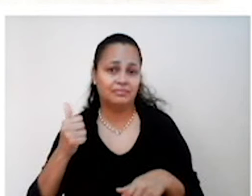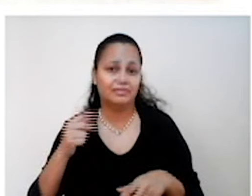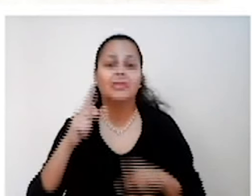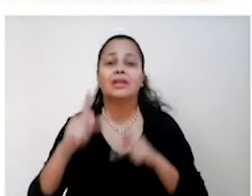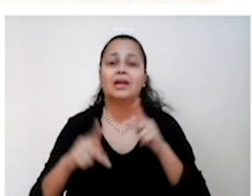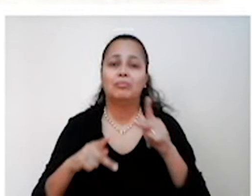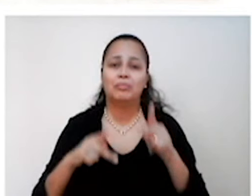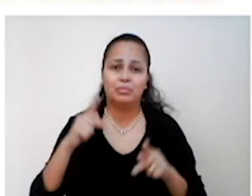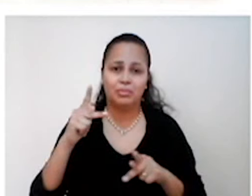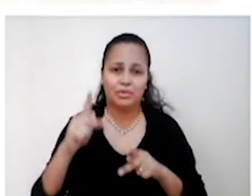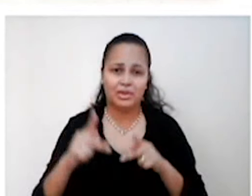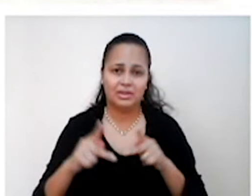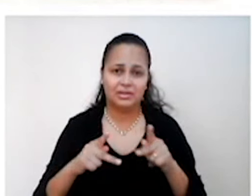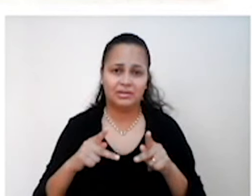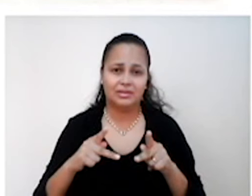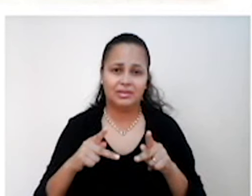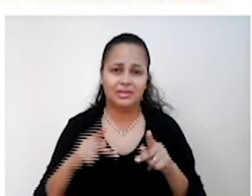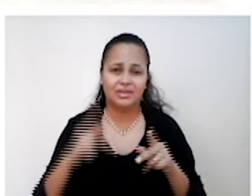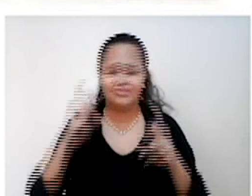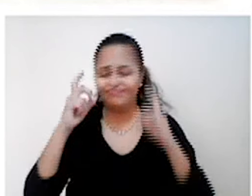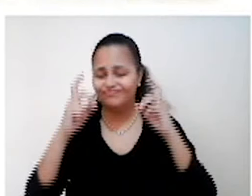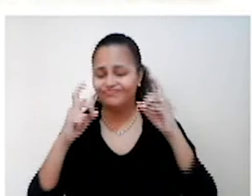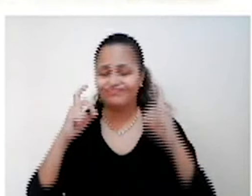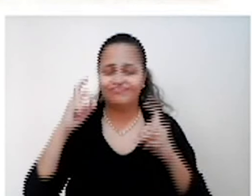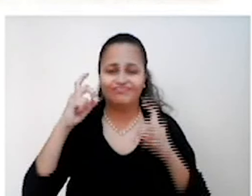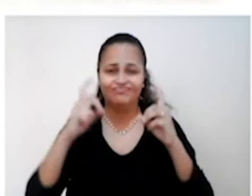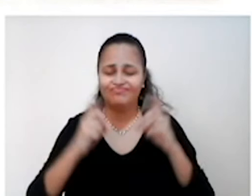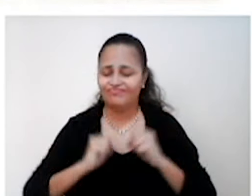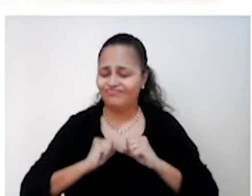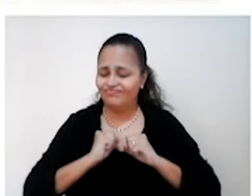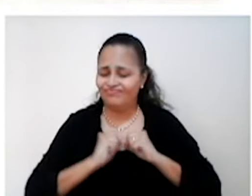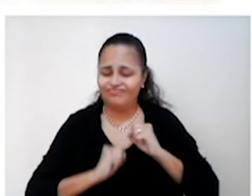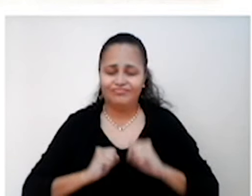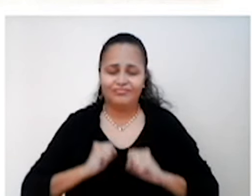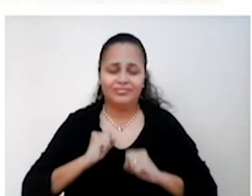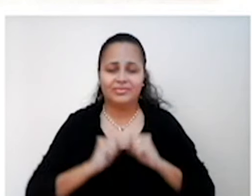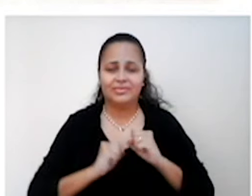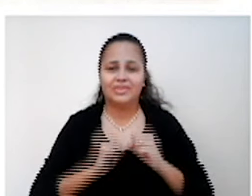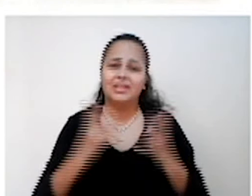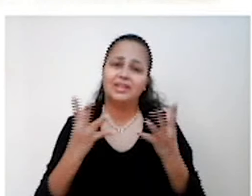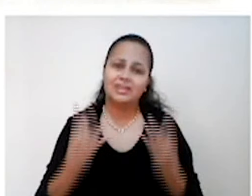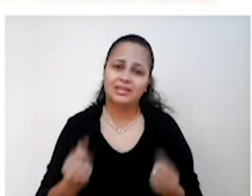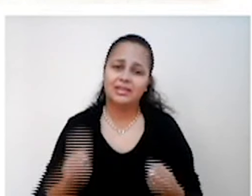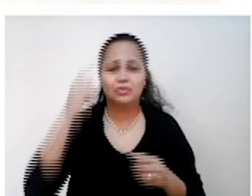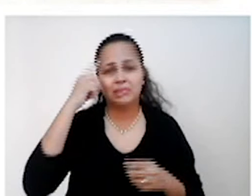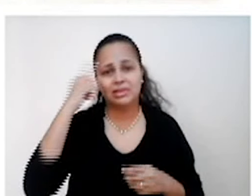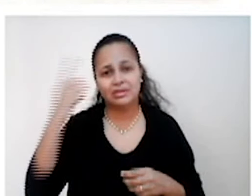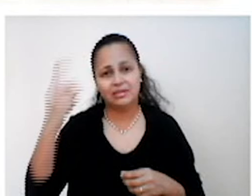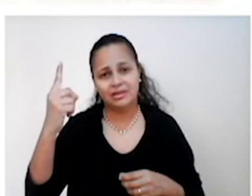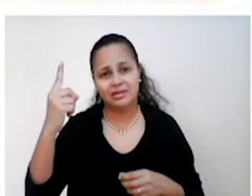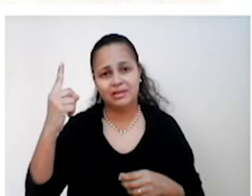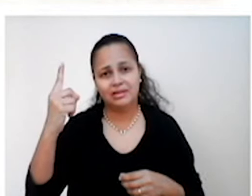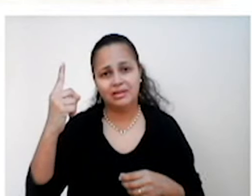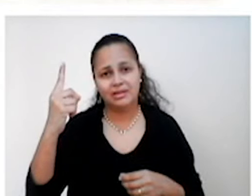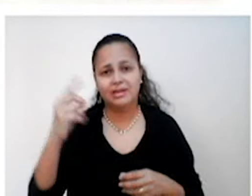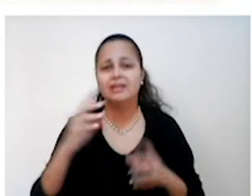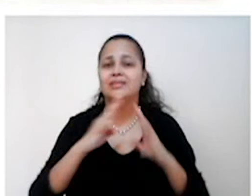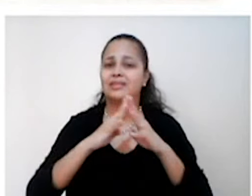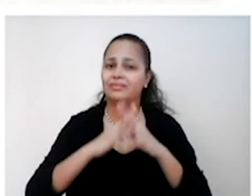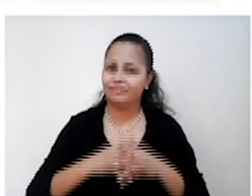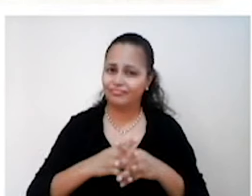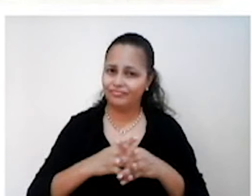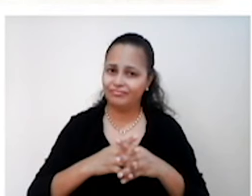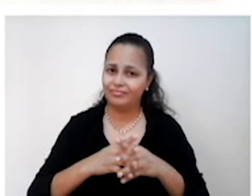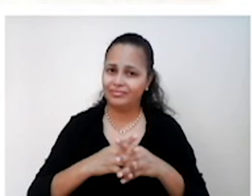está vulnerável, desesperada e acaba aceitando algumas ideias que são, às vezes, olhando hoje, absurdas. Mas, no